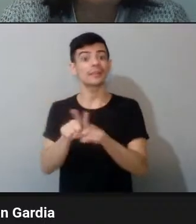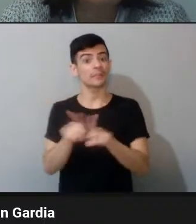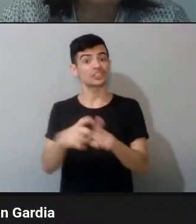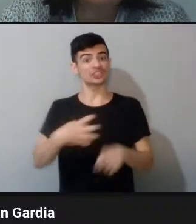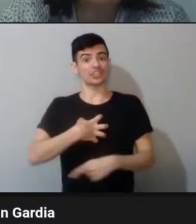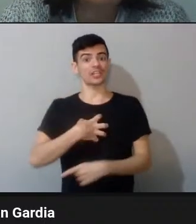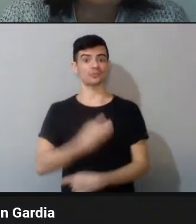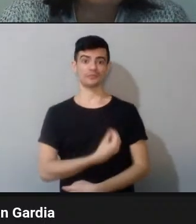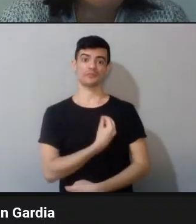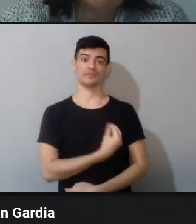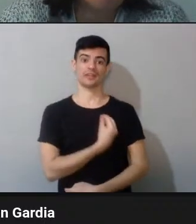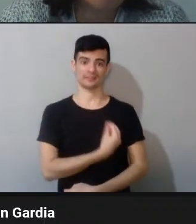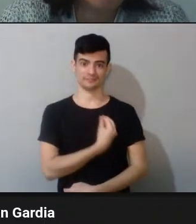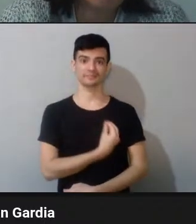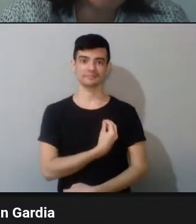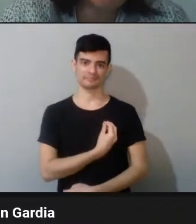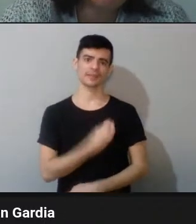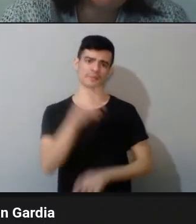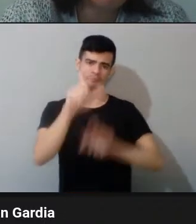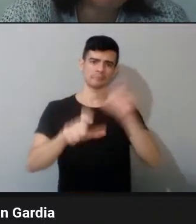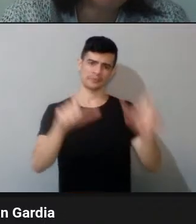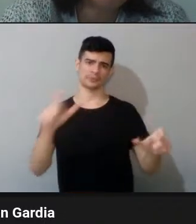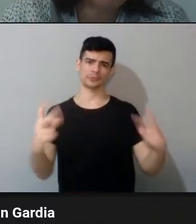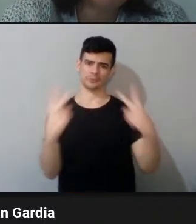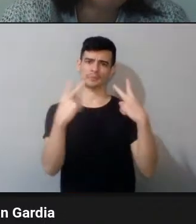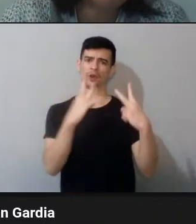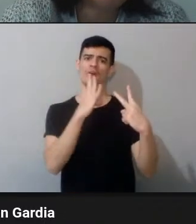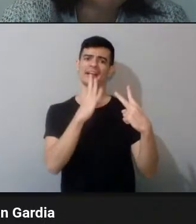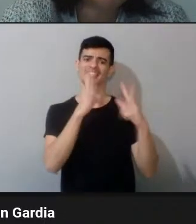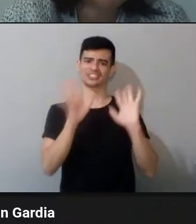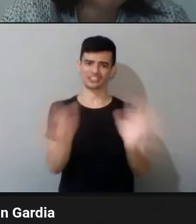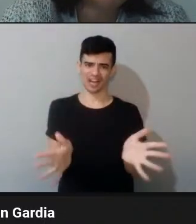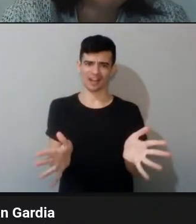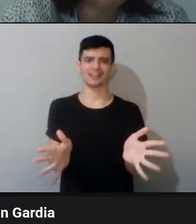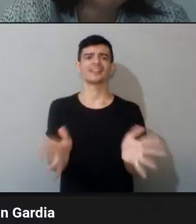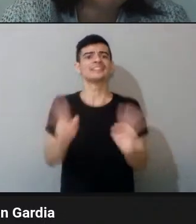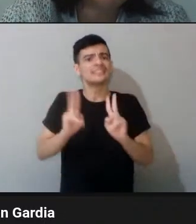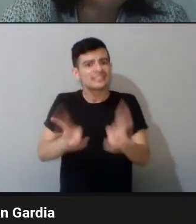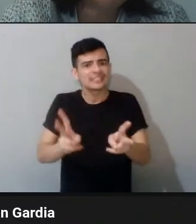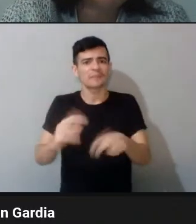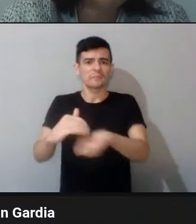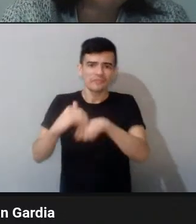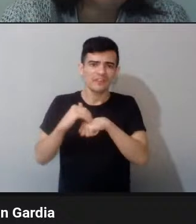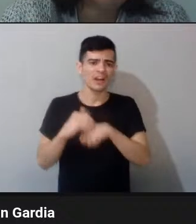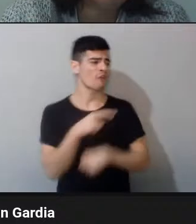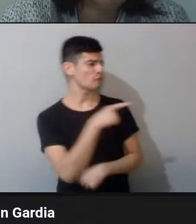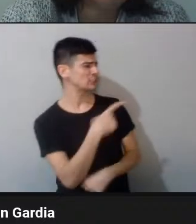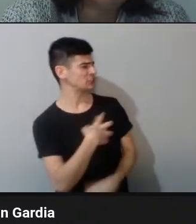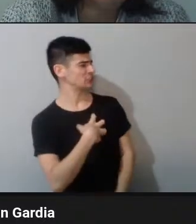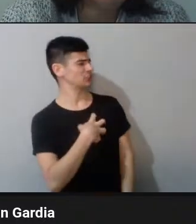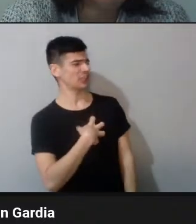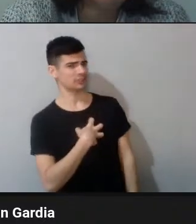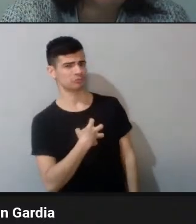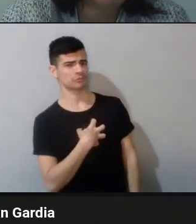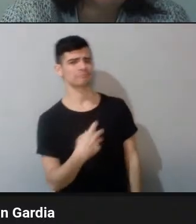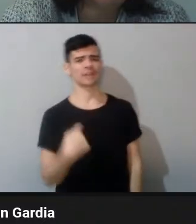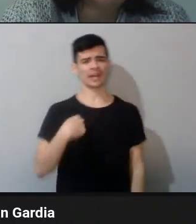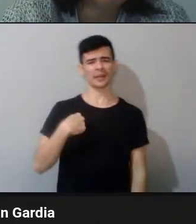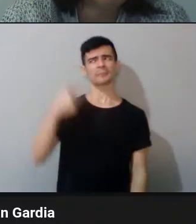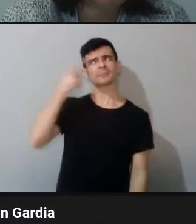que me conhecem falam e tal e dizem assim, ah, você tem um jeito assim. E eu fico pensando, de onde é que vem esse jeito? Como é que